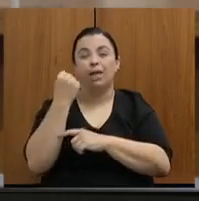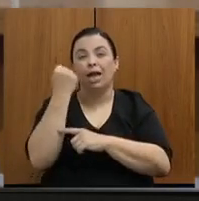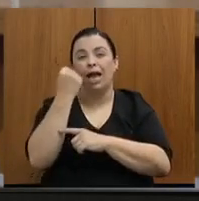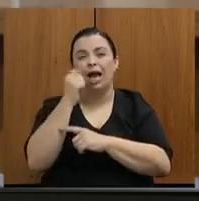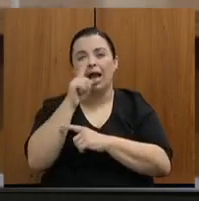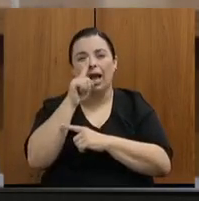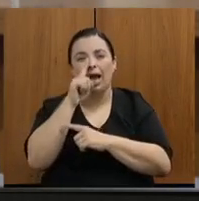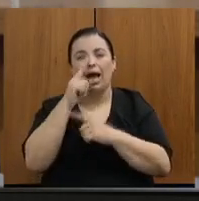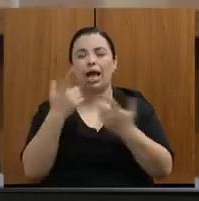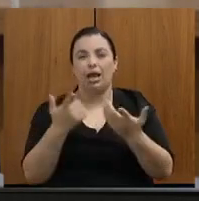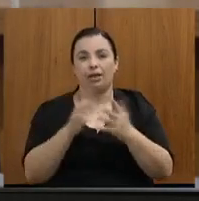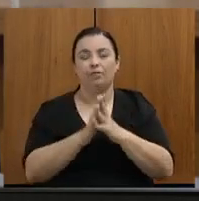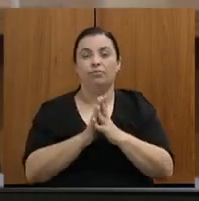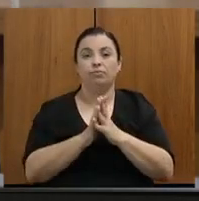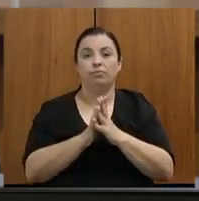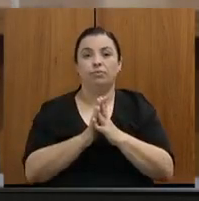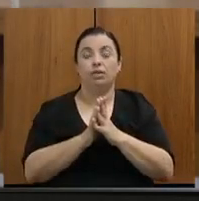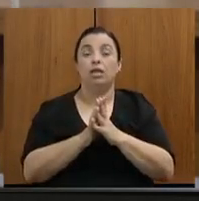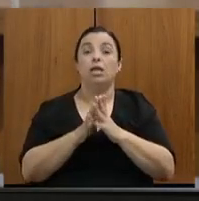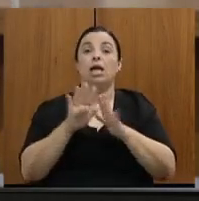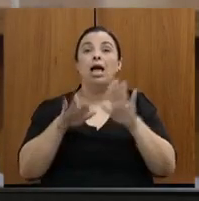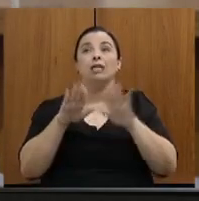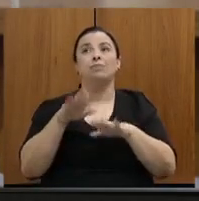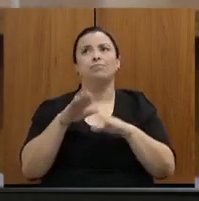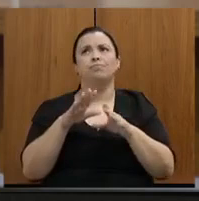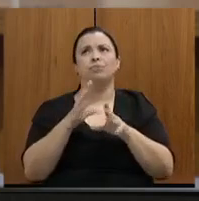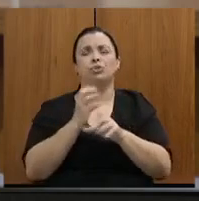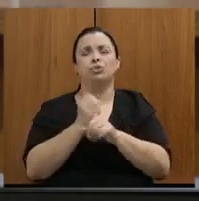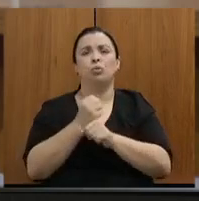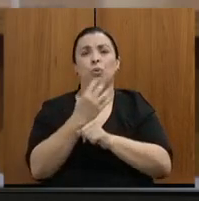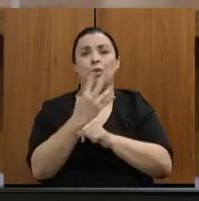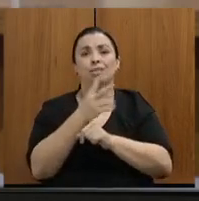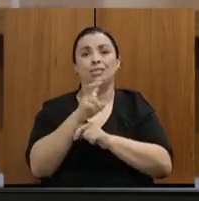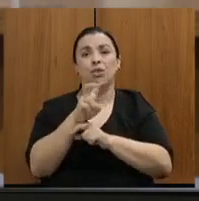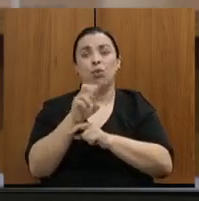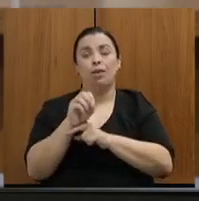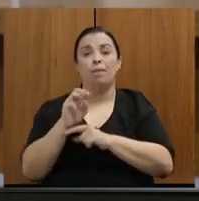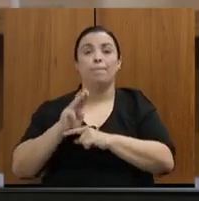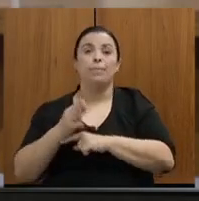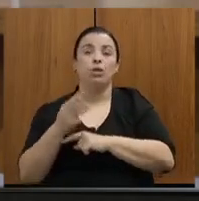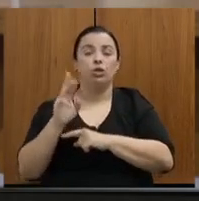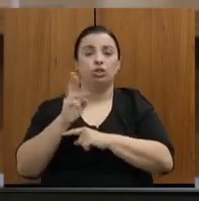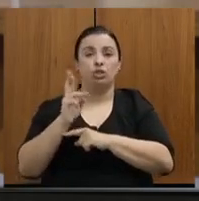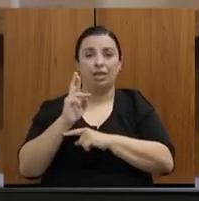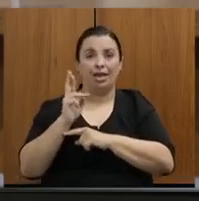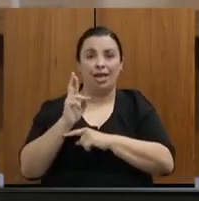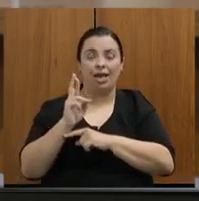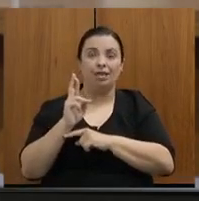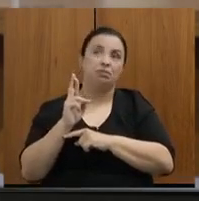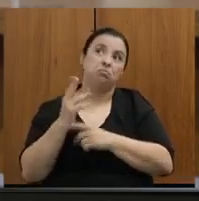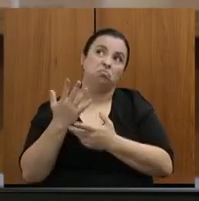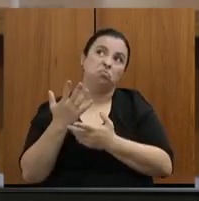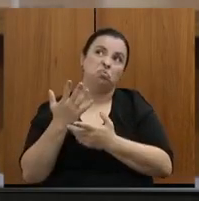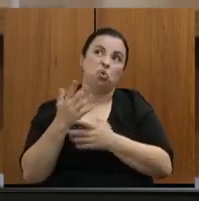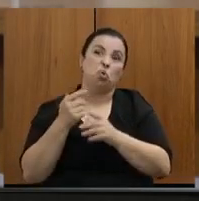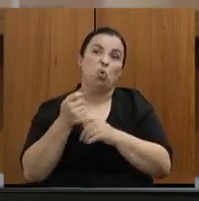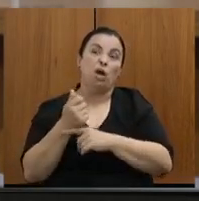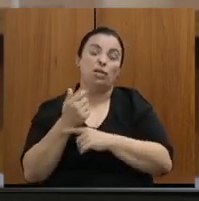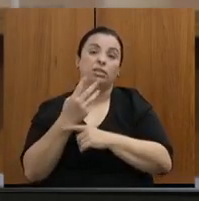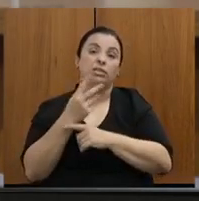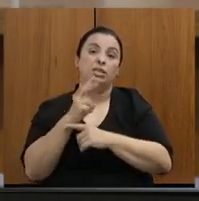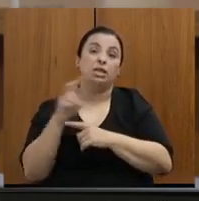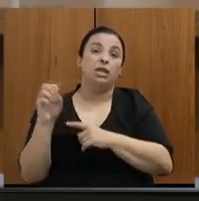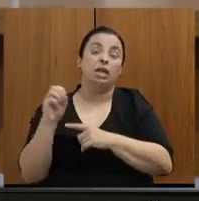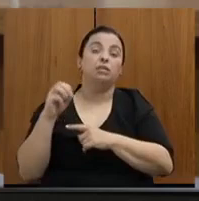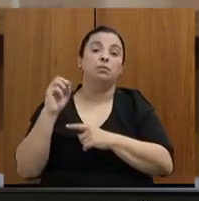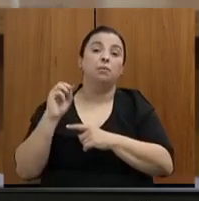ano. A gente chega em algo próximo a 450 milhões de reais em todo o Estado, quase 500 milhões, de passivos que